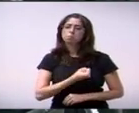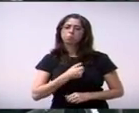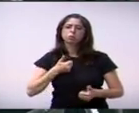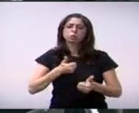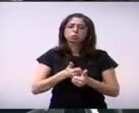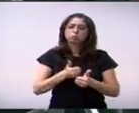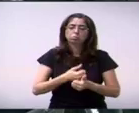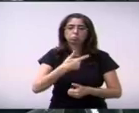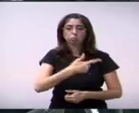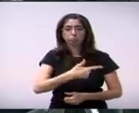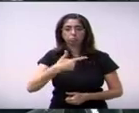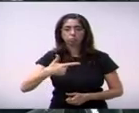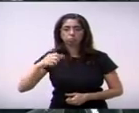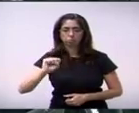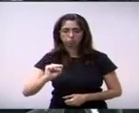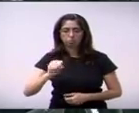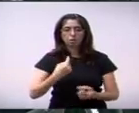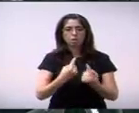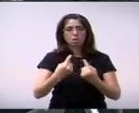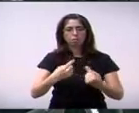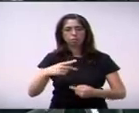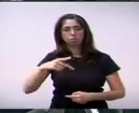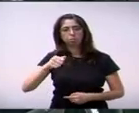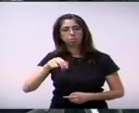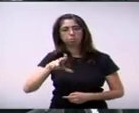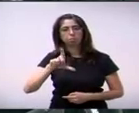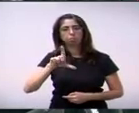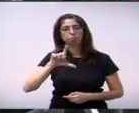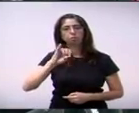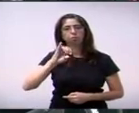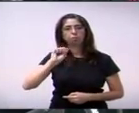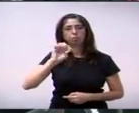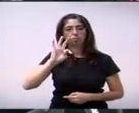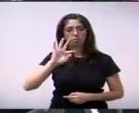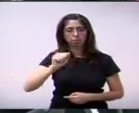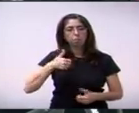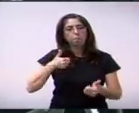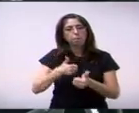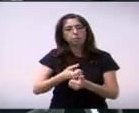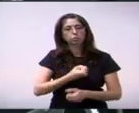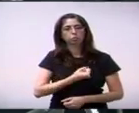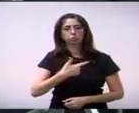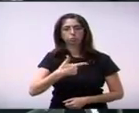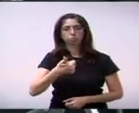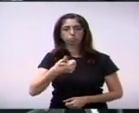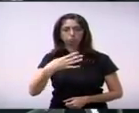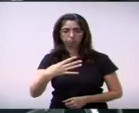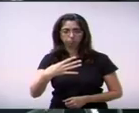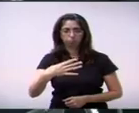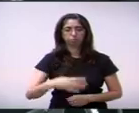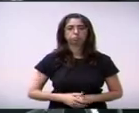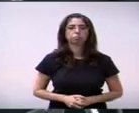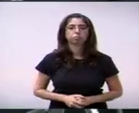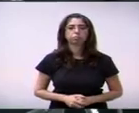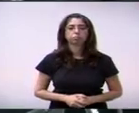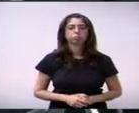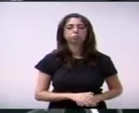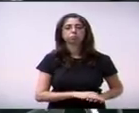228 e da Avenida Paulista, altura do número 214. 210